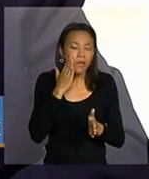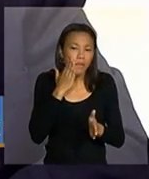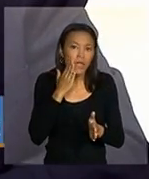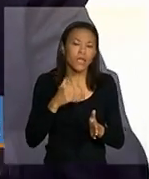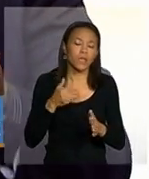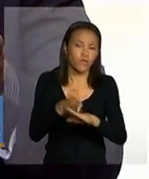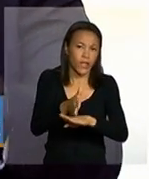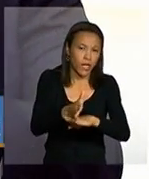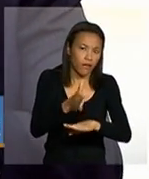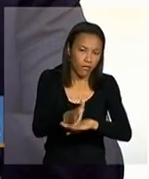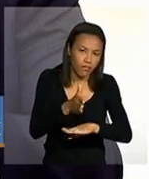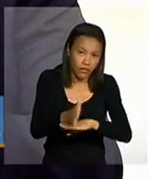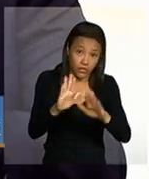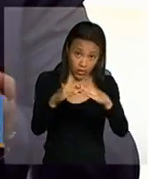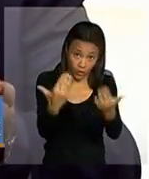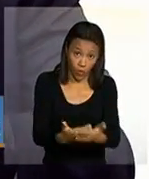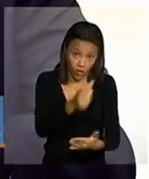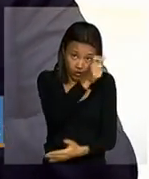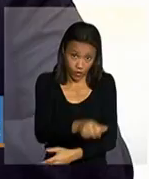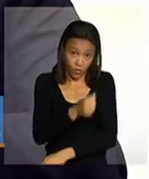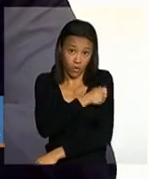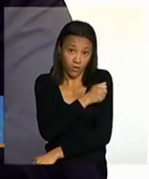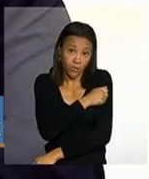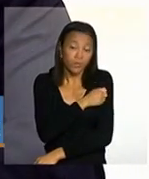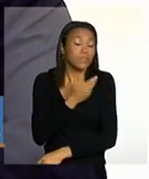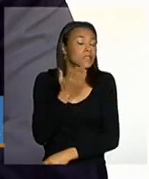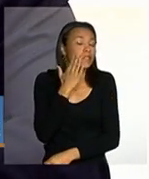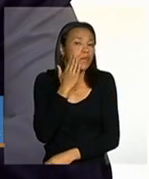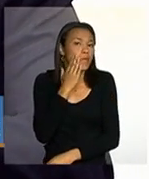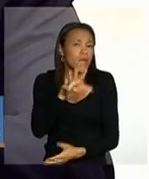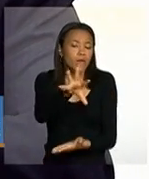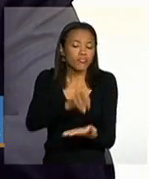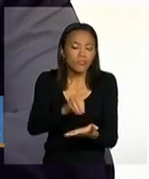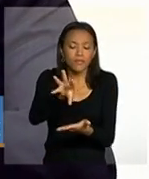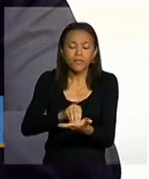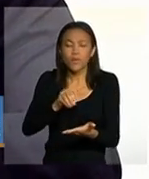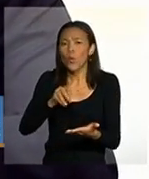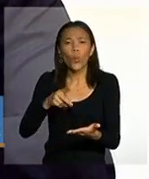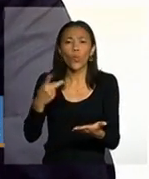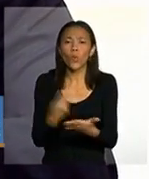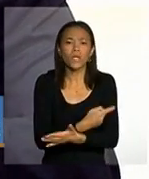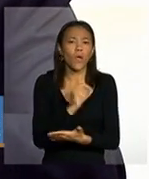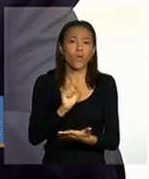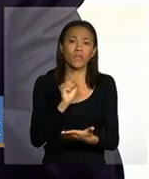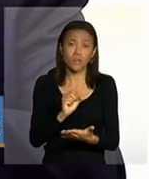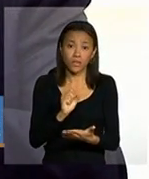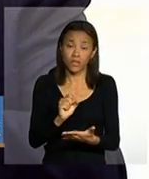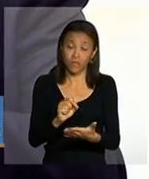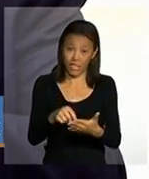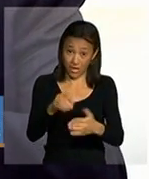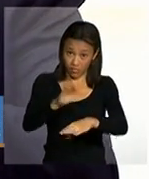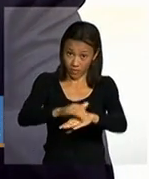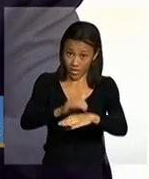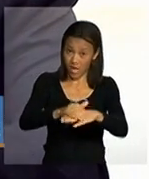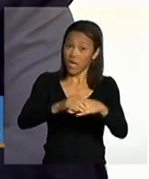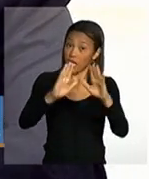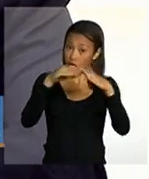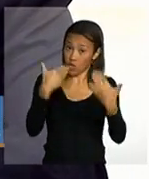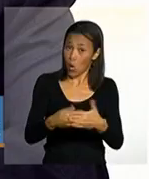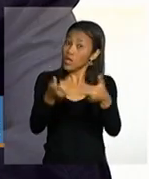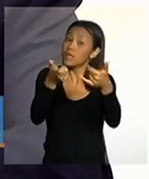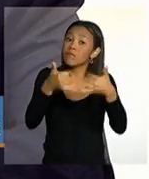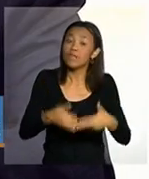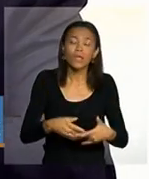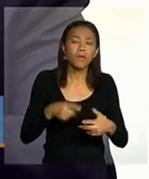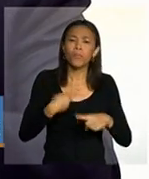frequência escolar ele captura também quais os motivos indicados pela escola que não são indicativos